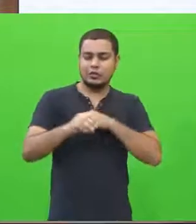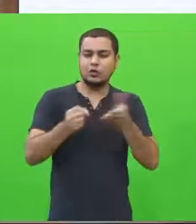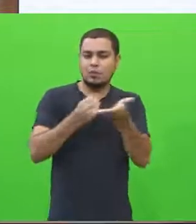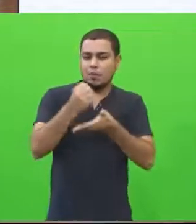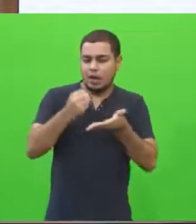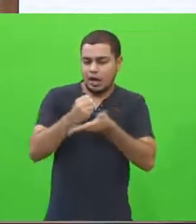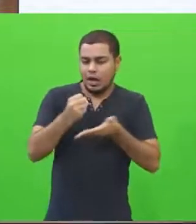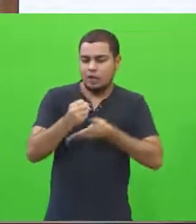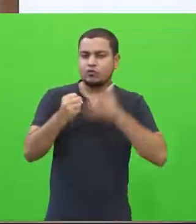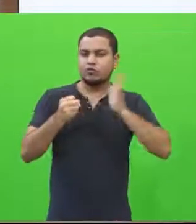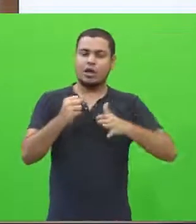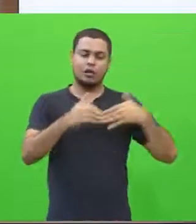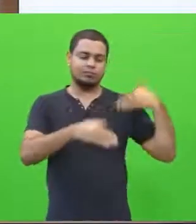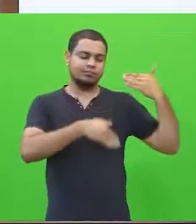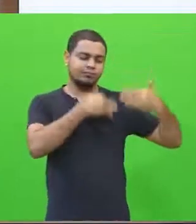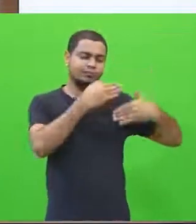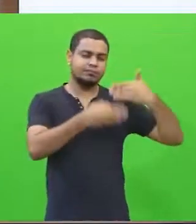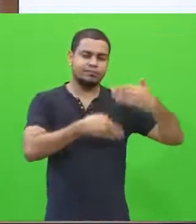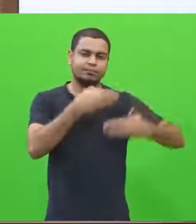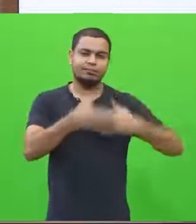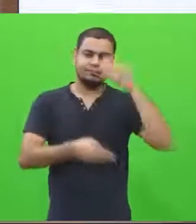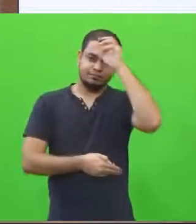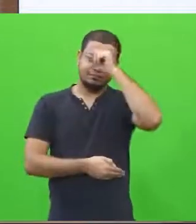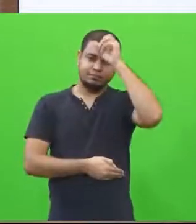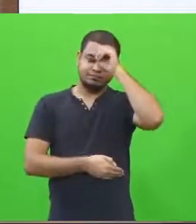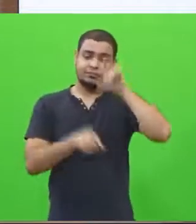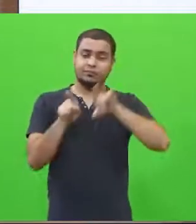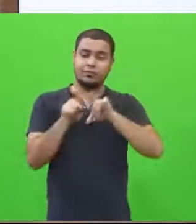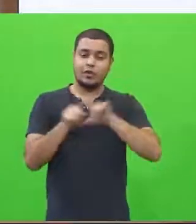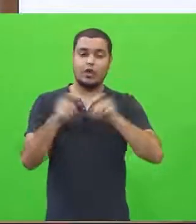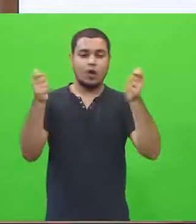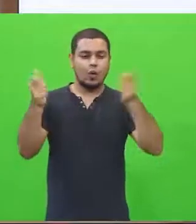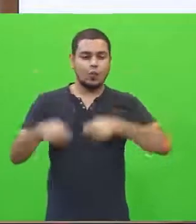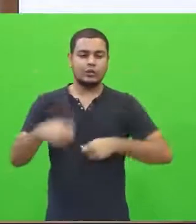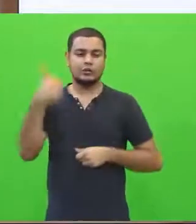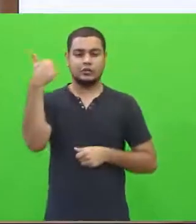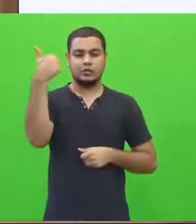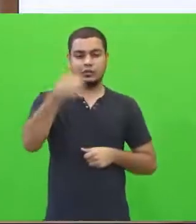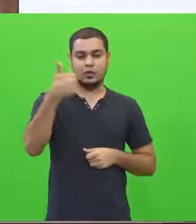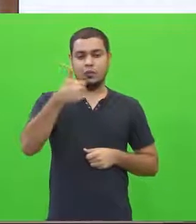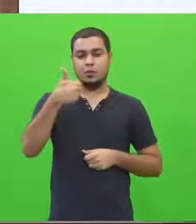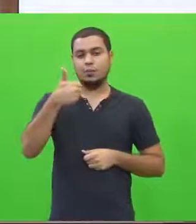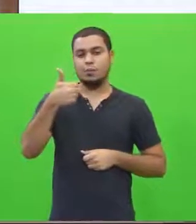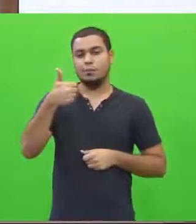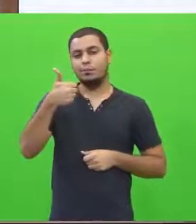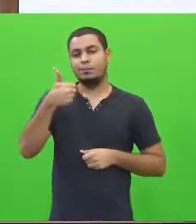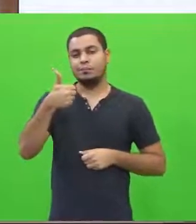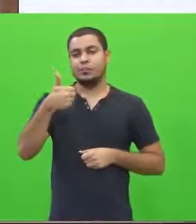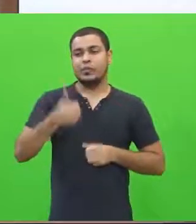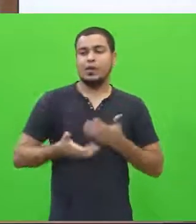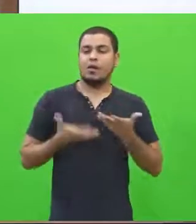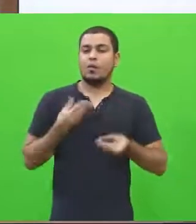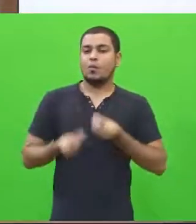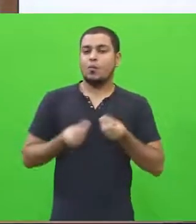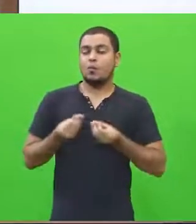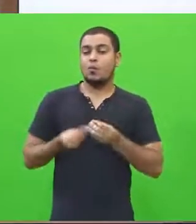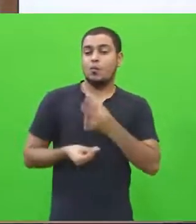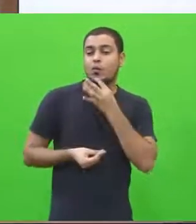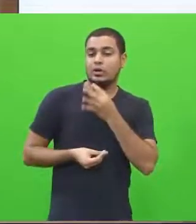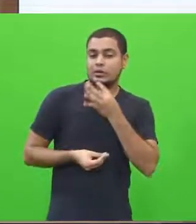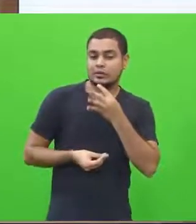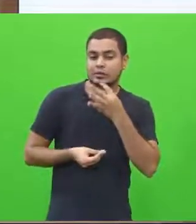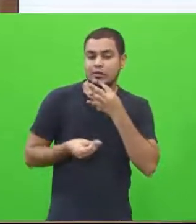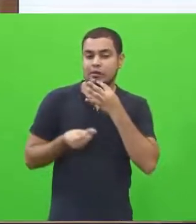vem tentando adquirir e aprimorá-lo. Por exemplo, da competência 1, que está em questão, é dominar